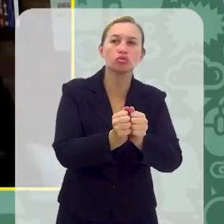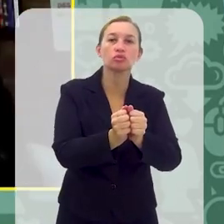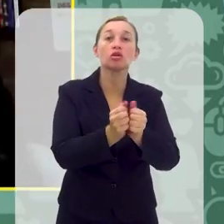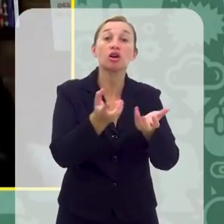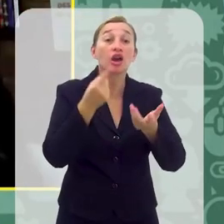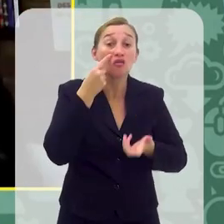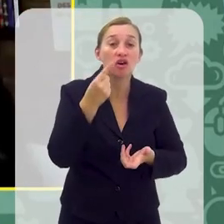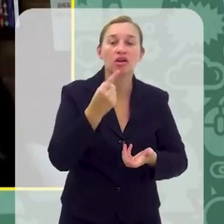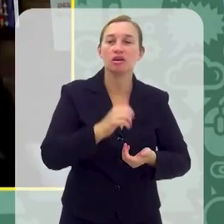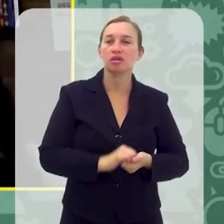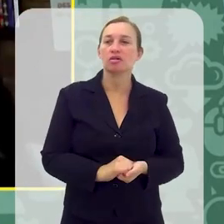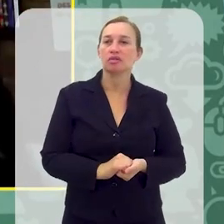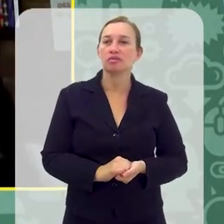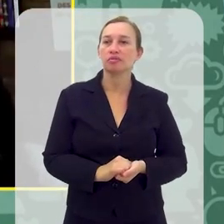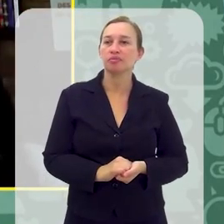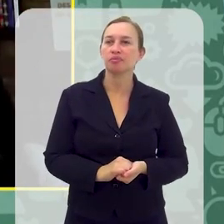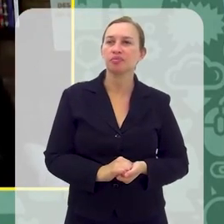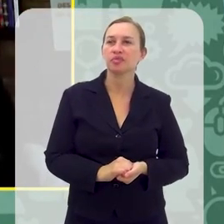deixa eu saber.